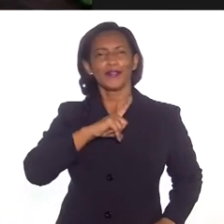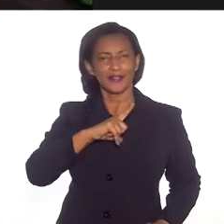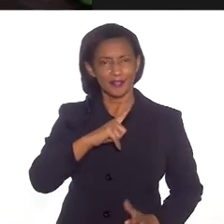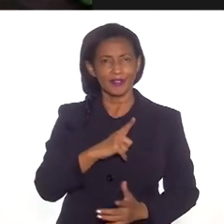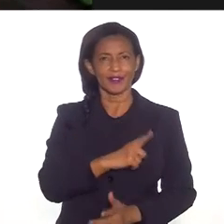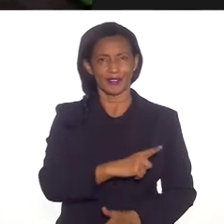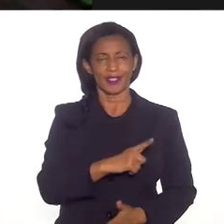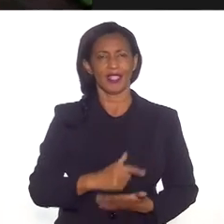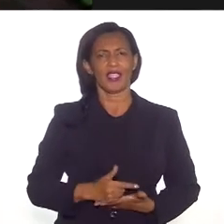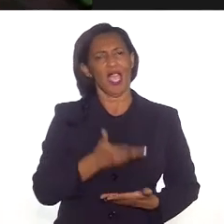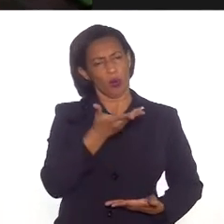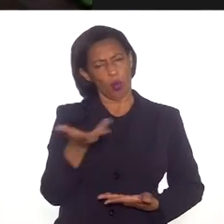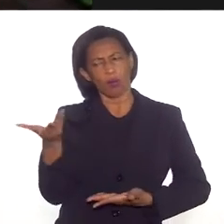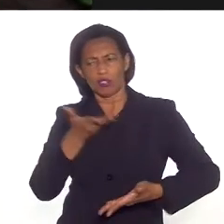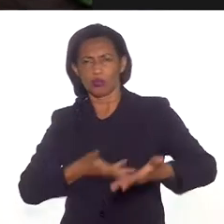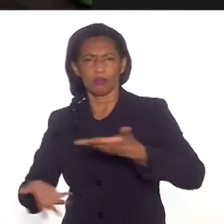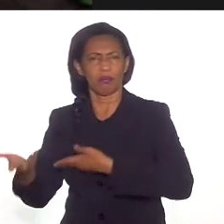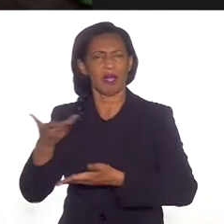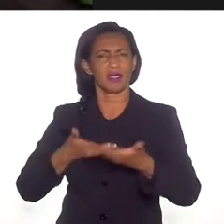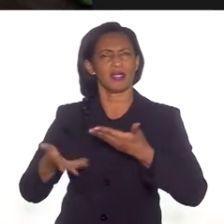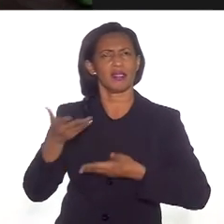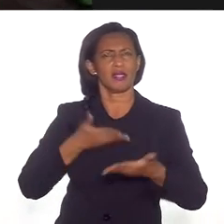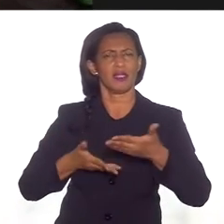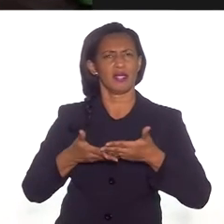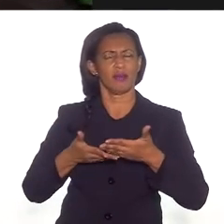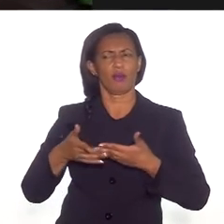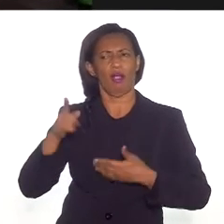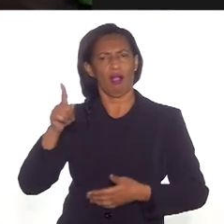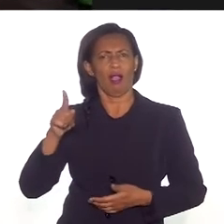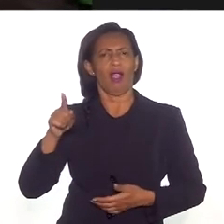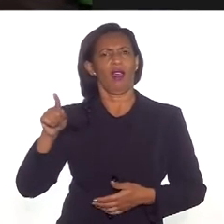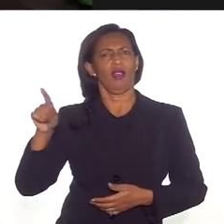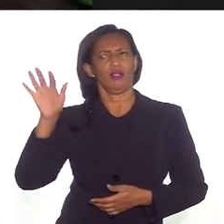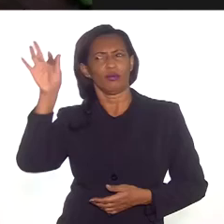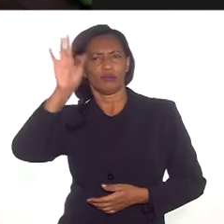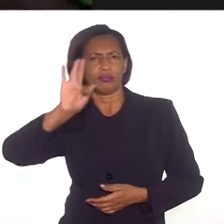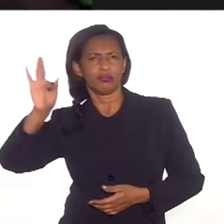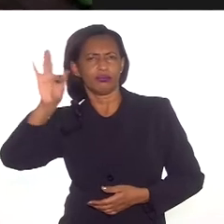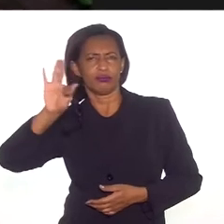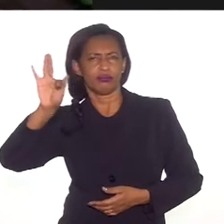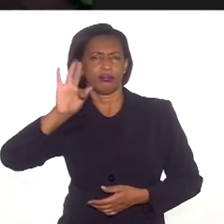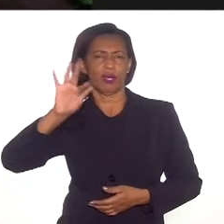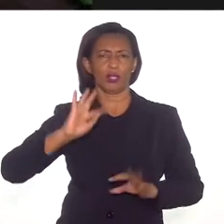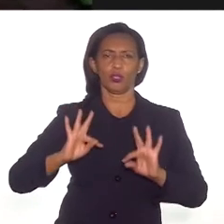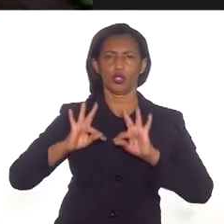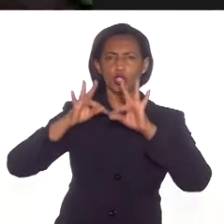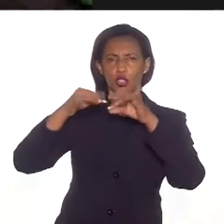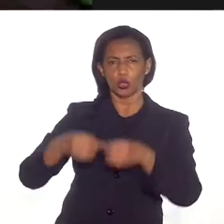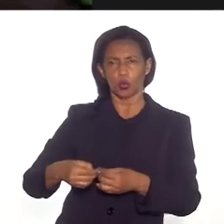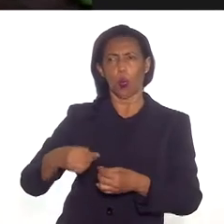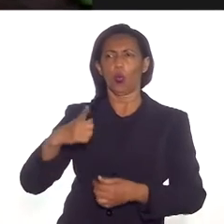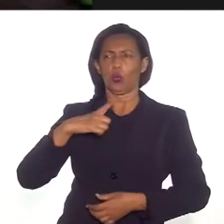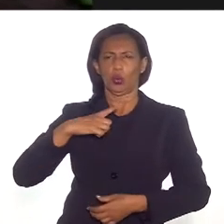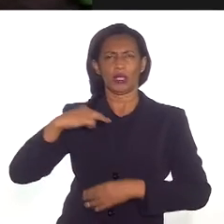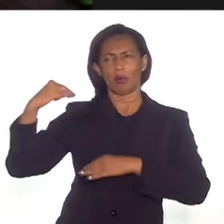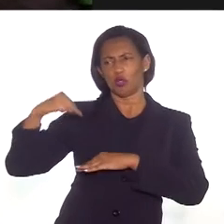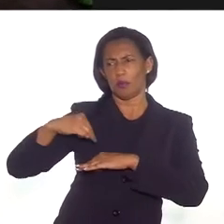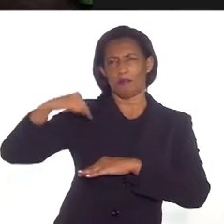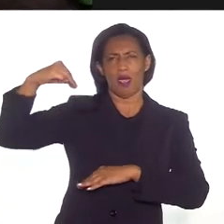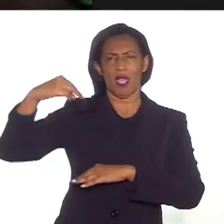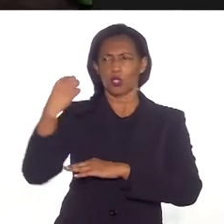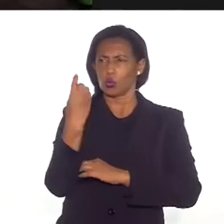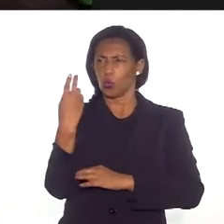podendo participar dos bancos universitários também. Já temos mestres,